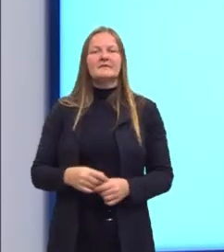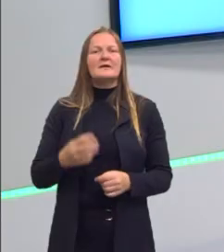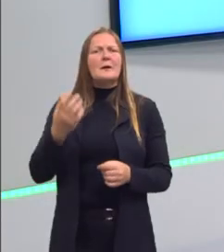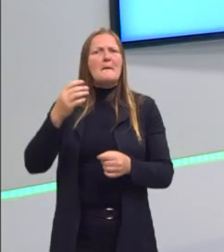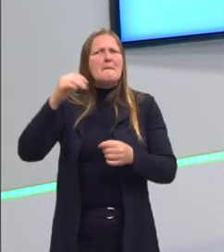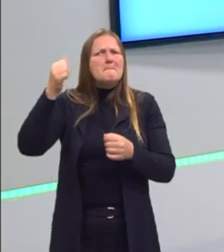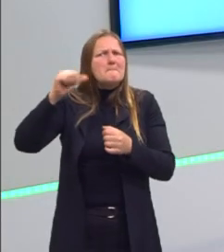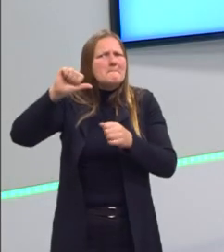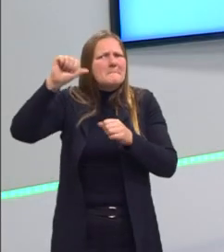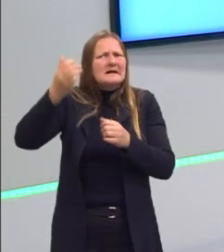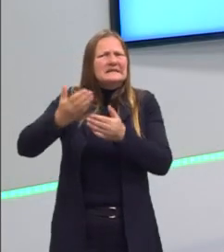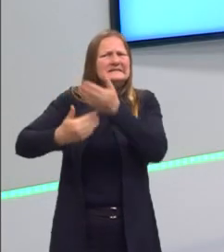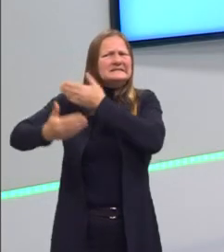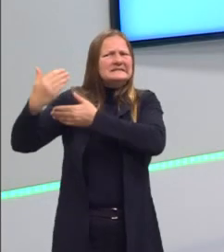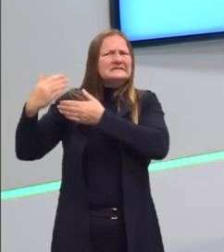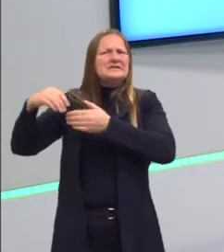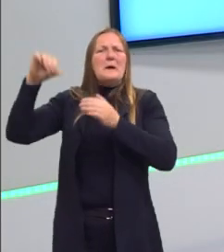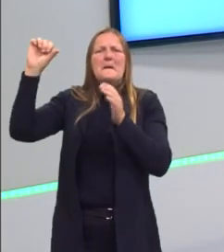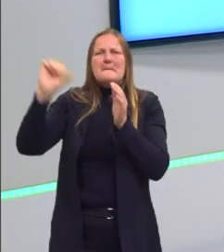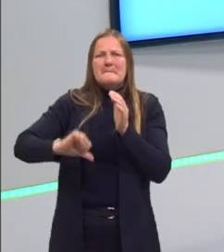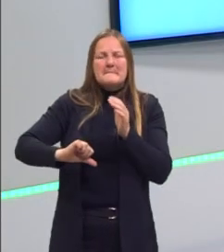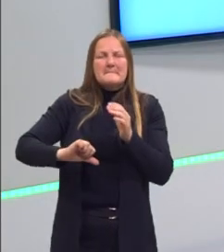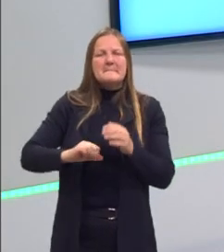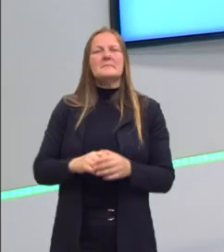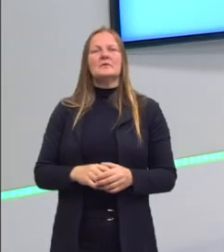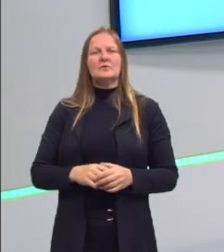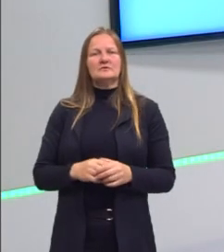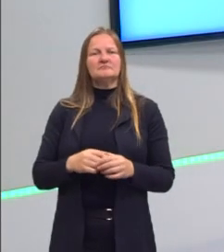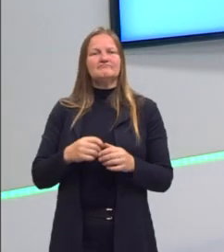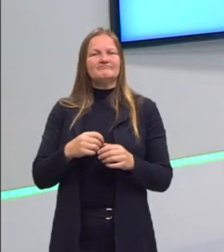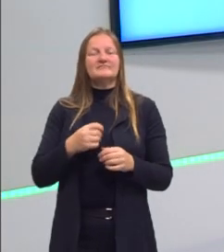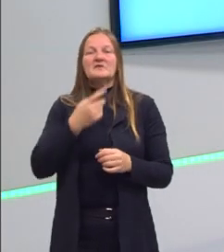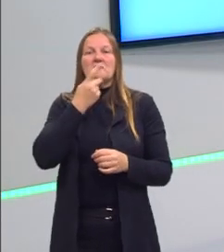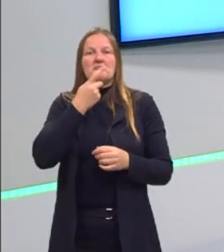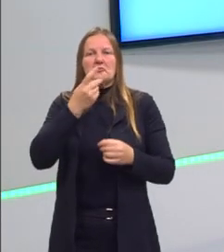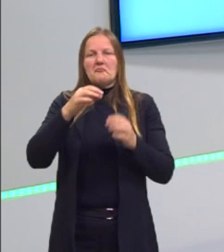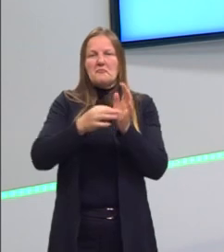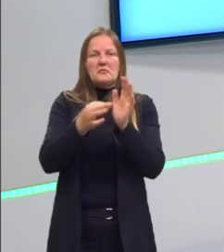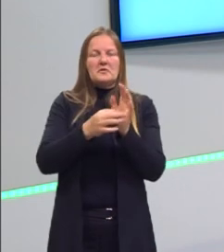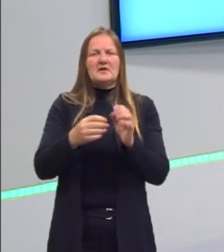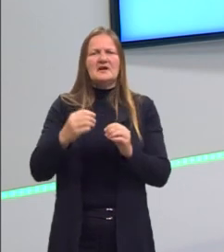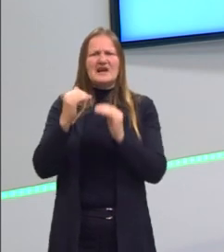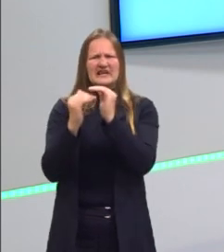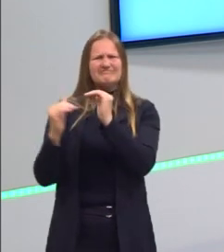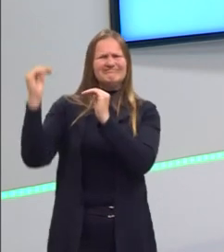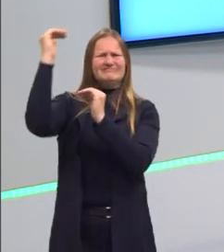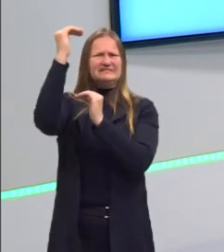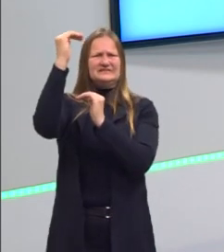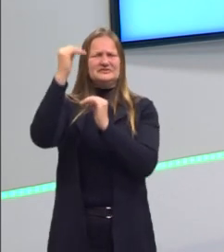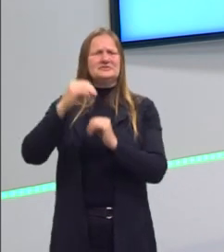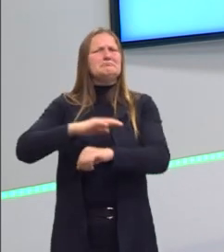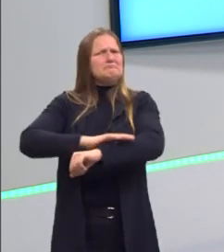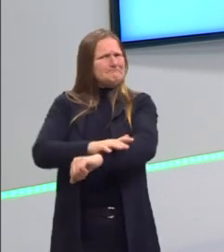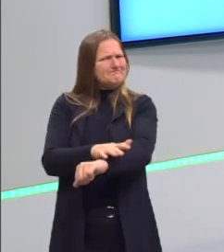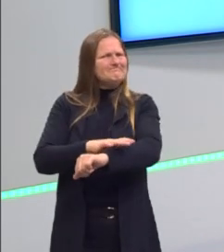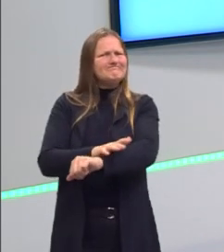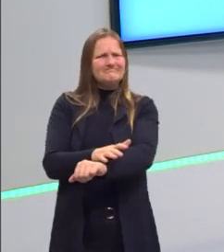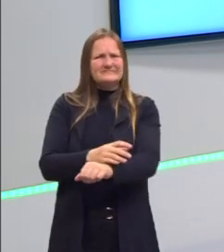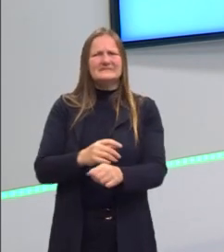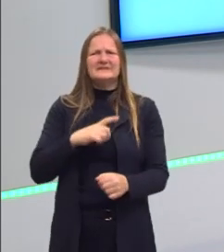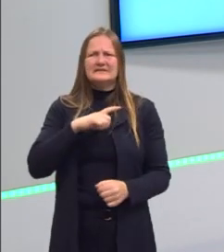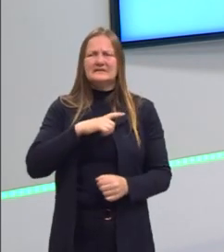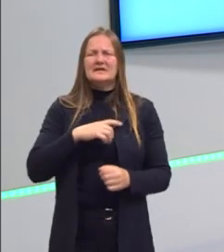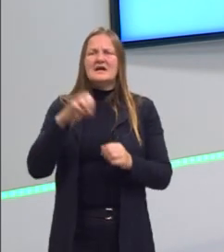ela era ainda mais forte e ela podia ser defendida abertamente. E a elite era muito racista, tinha ideias do